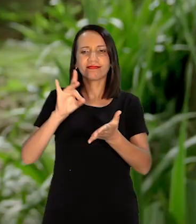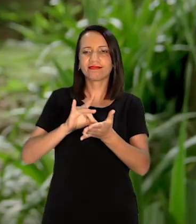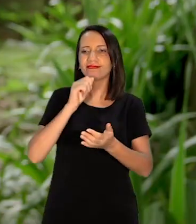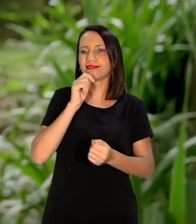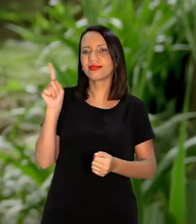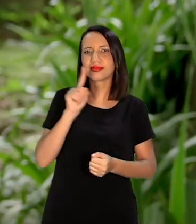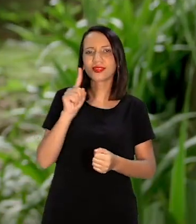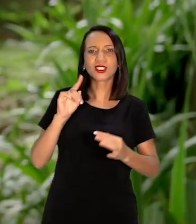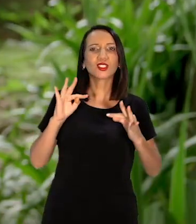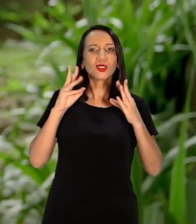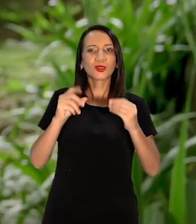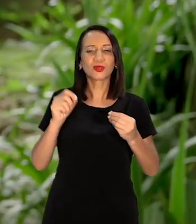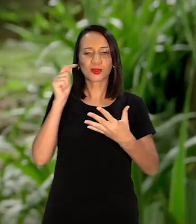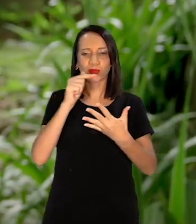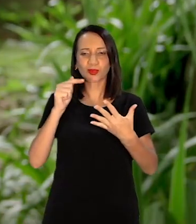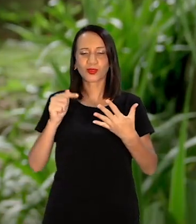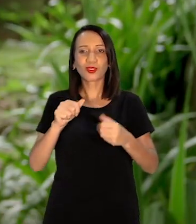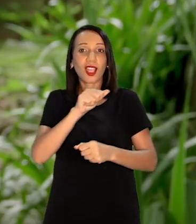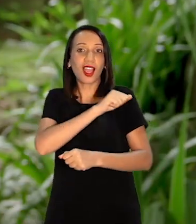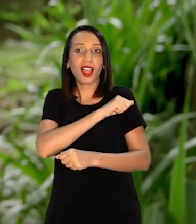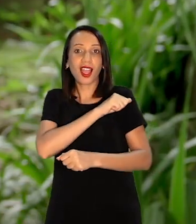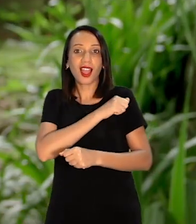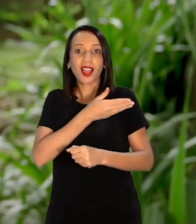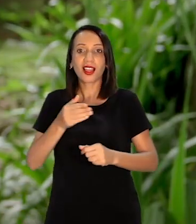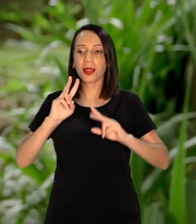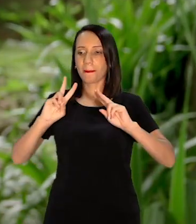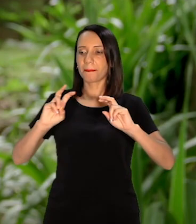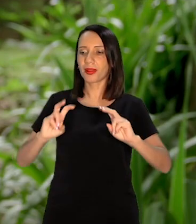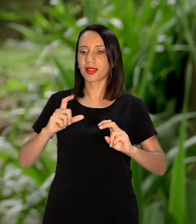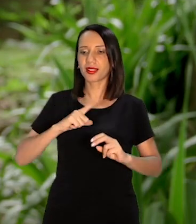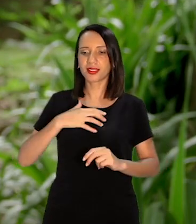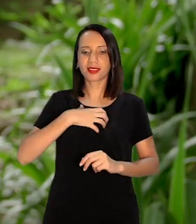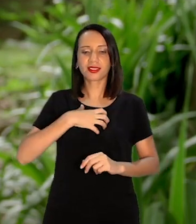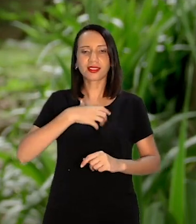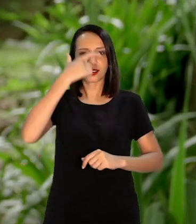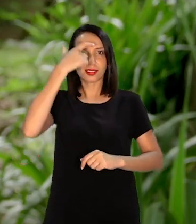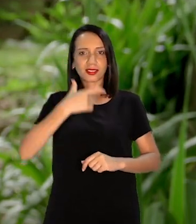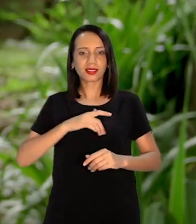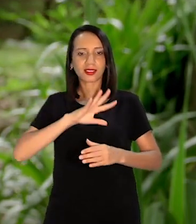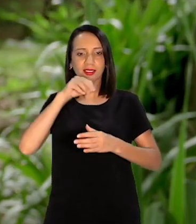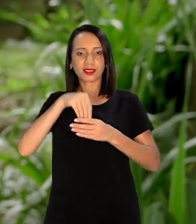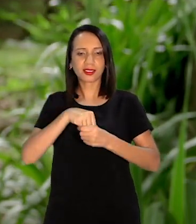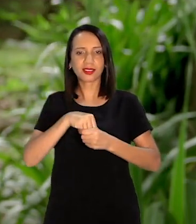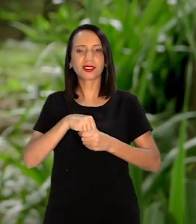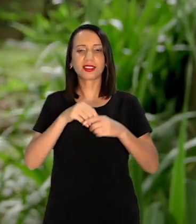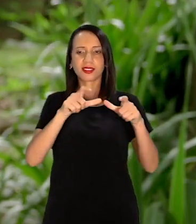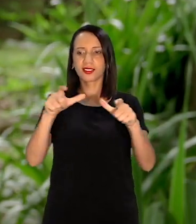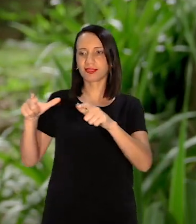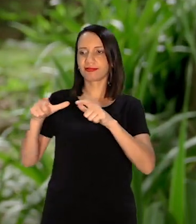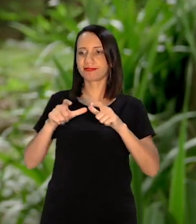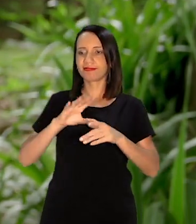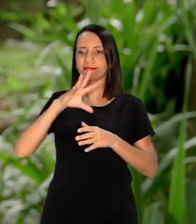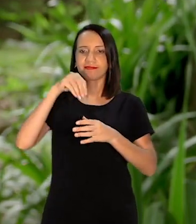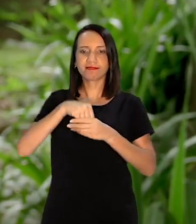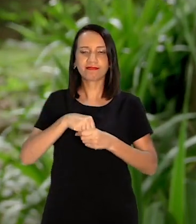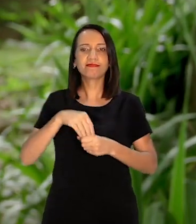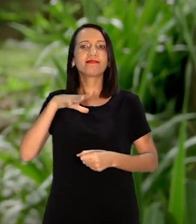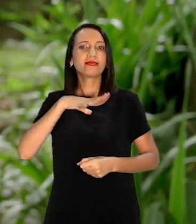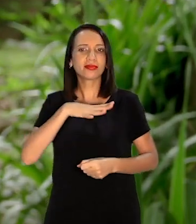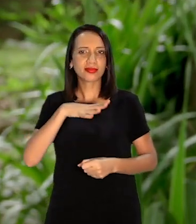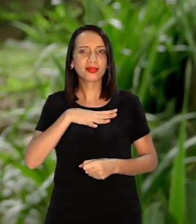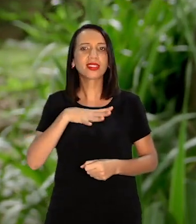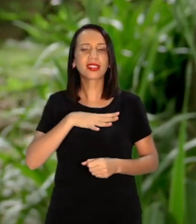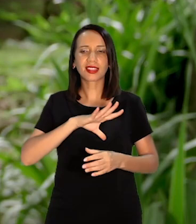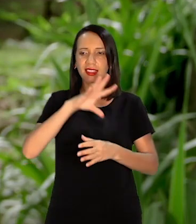é Tudo isso Vai fazendo com que O aluno Se perceba Não só como um indivíduo Dentro da periferia Dentro da cidade